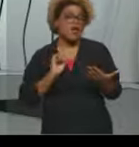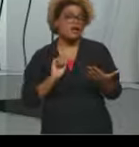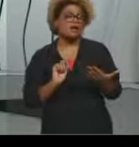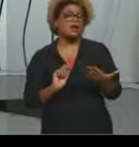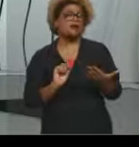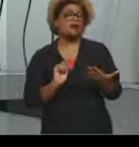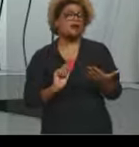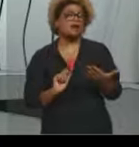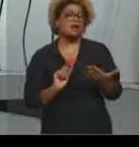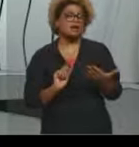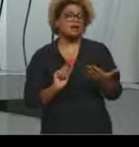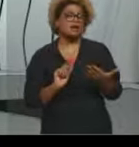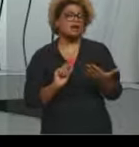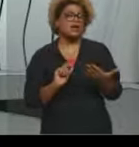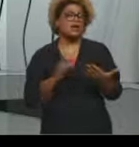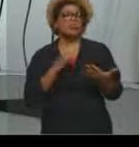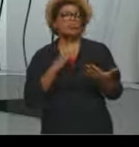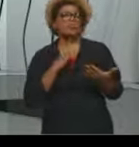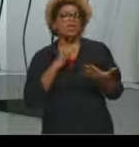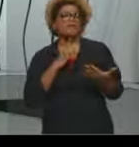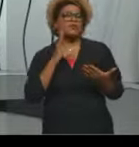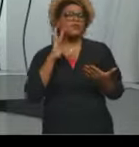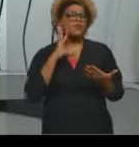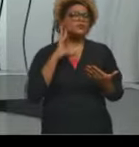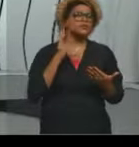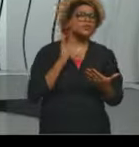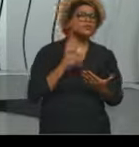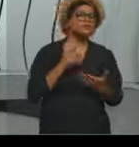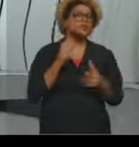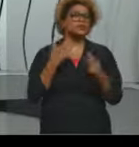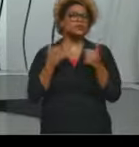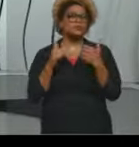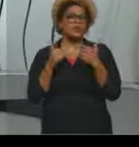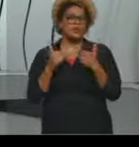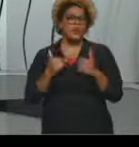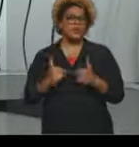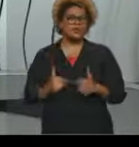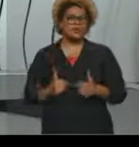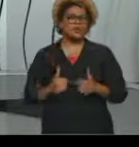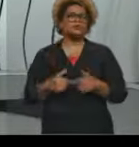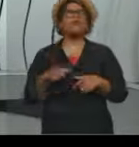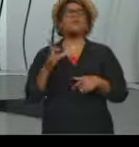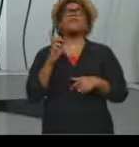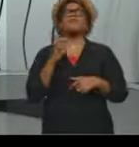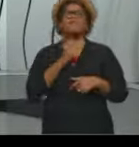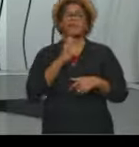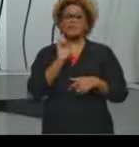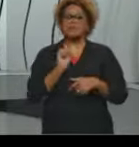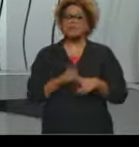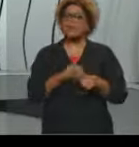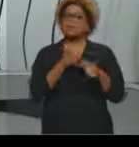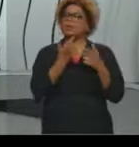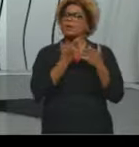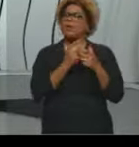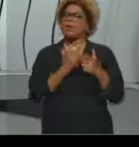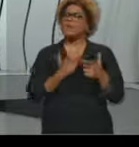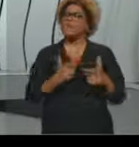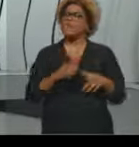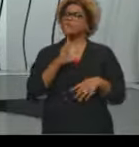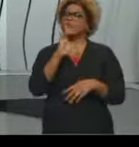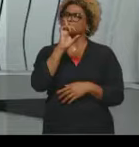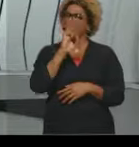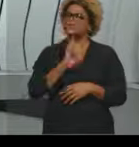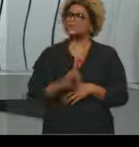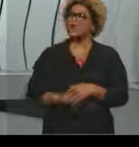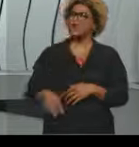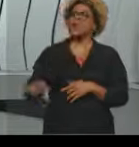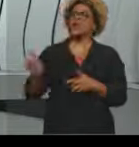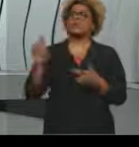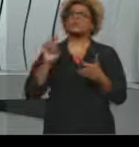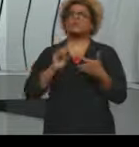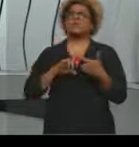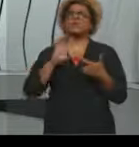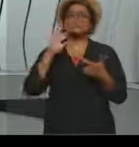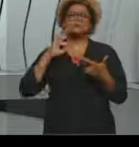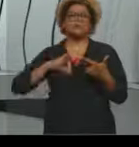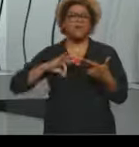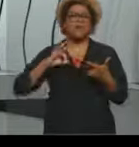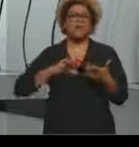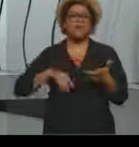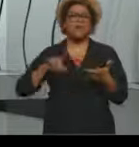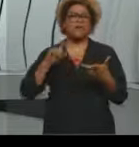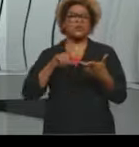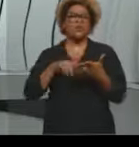trabalhismo, né, ou seja, a gente tem uma ampliação de direitos, a gente tem a questão do salário, gente tem a questão da carteira